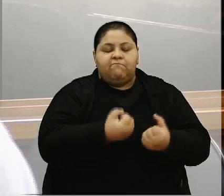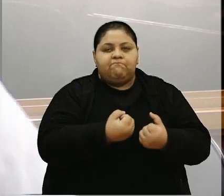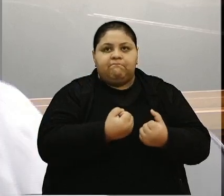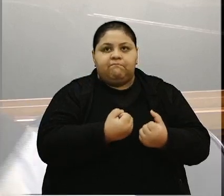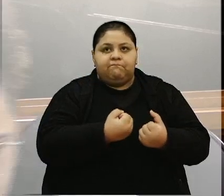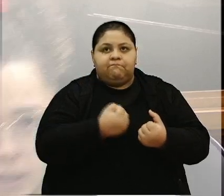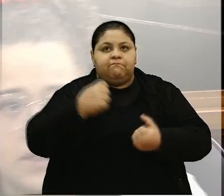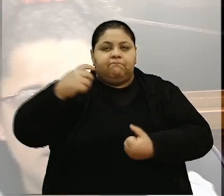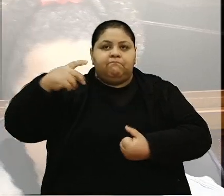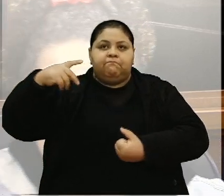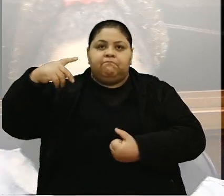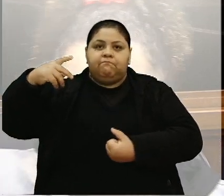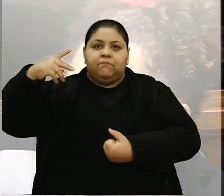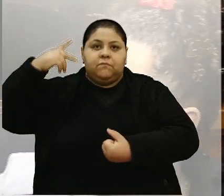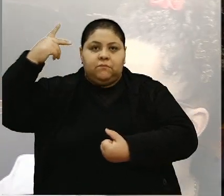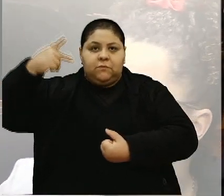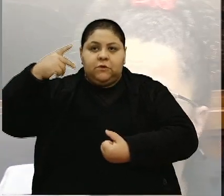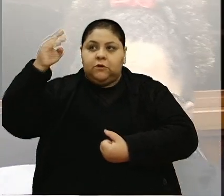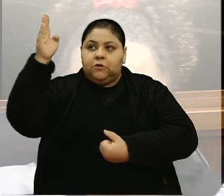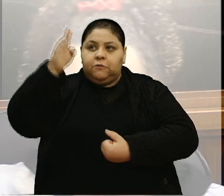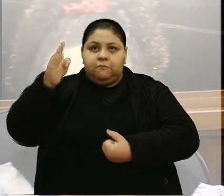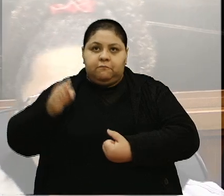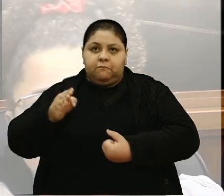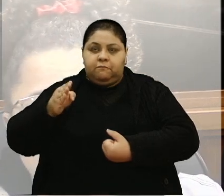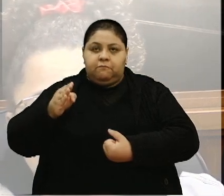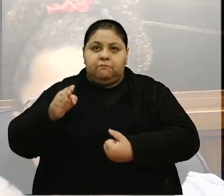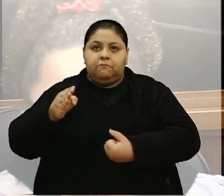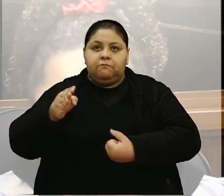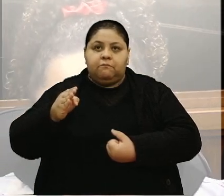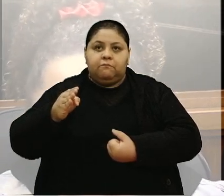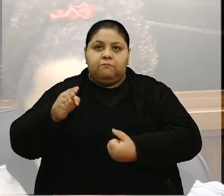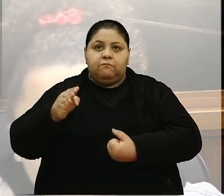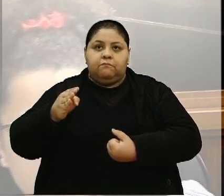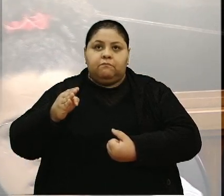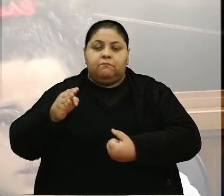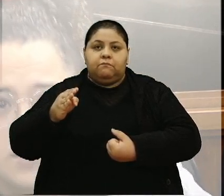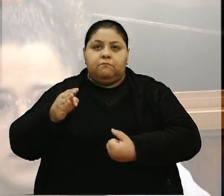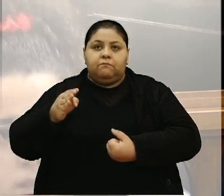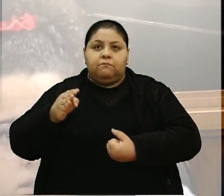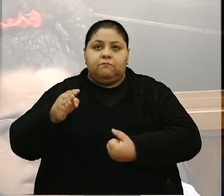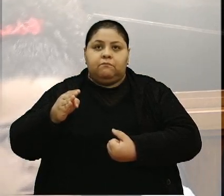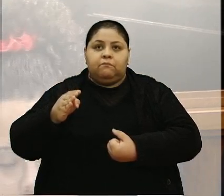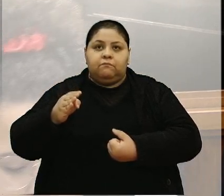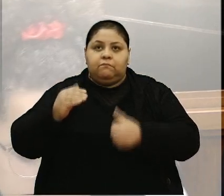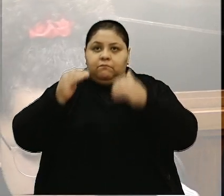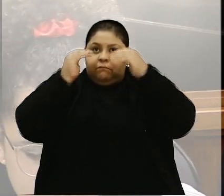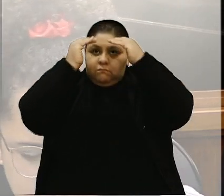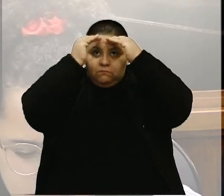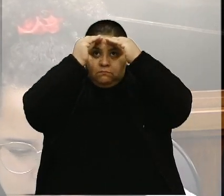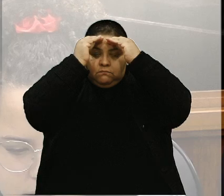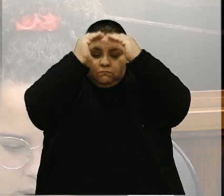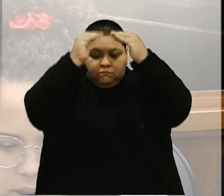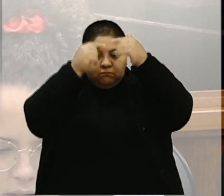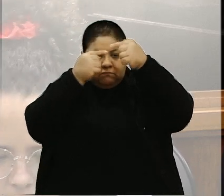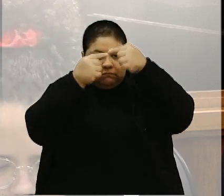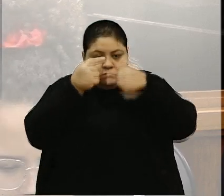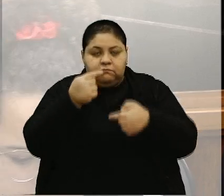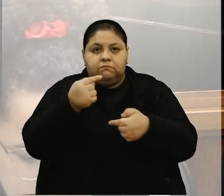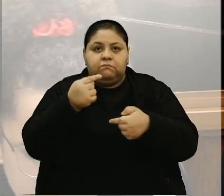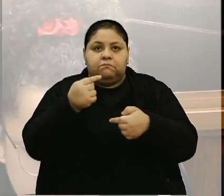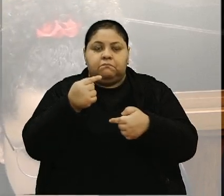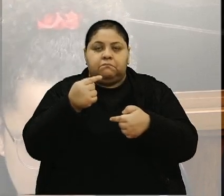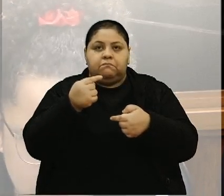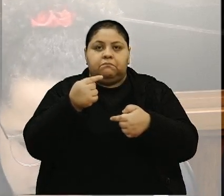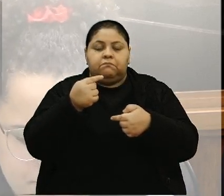parlamentar brasileiro ou brasileira, no caso, a deputada federal Luísa Herondina, seja desrespeitada por quem